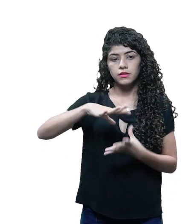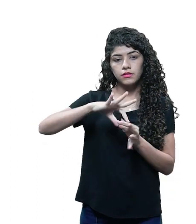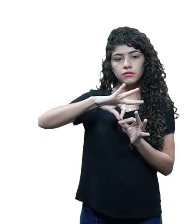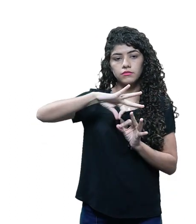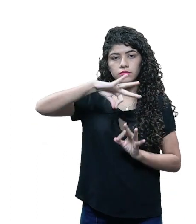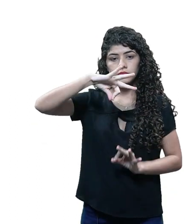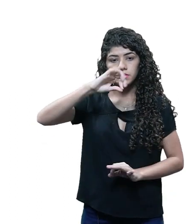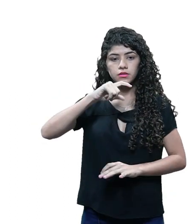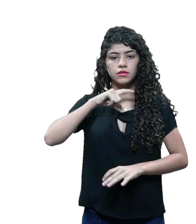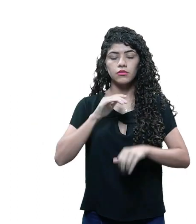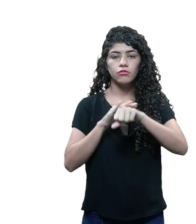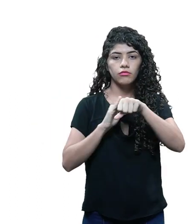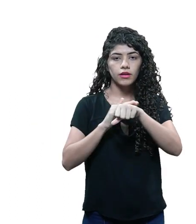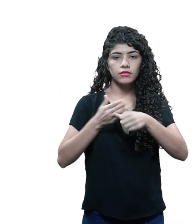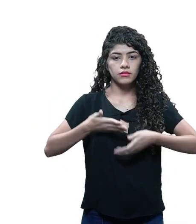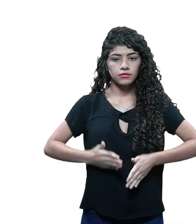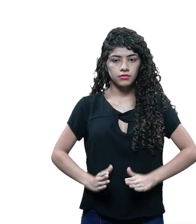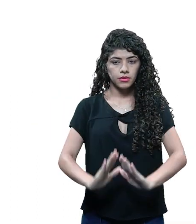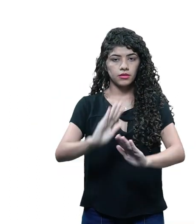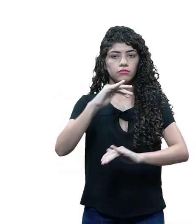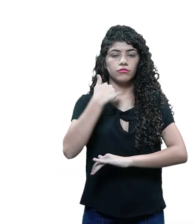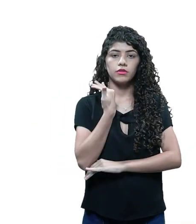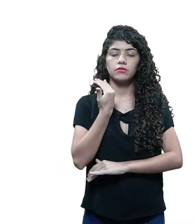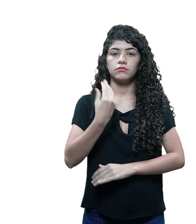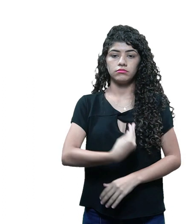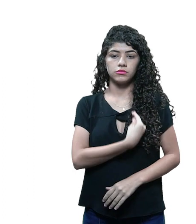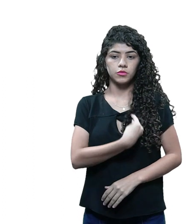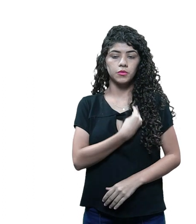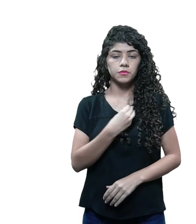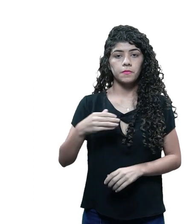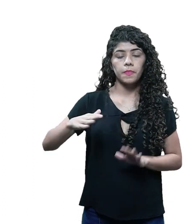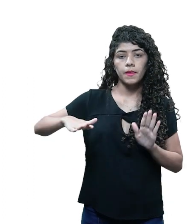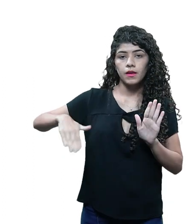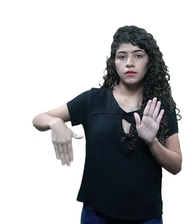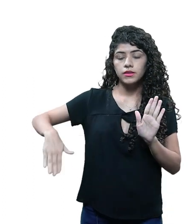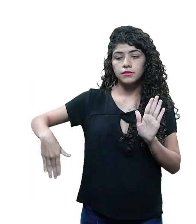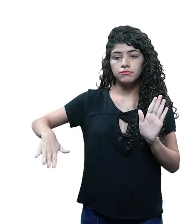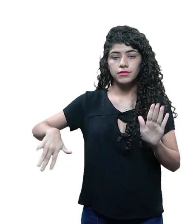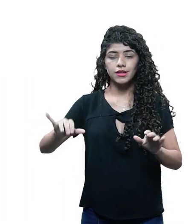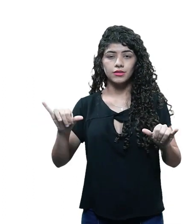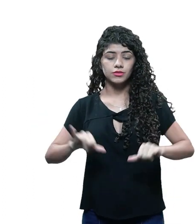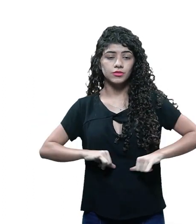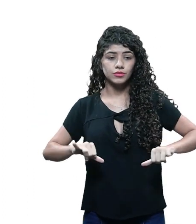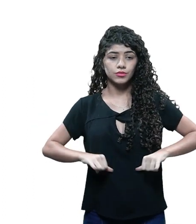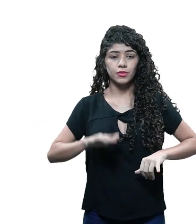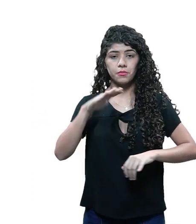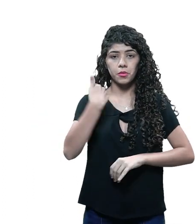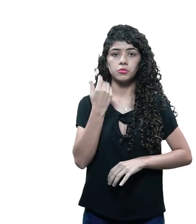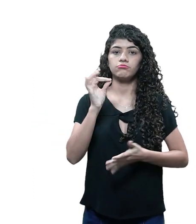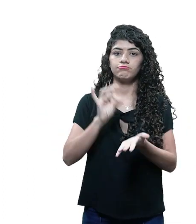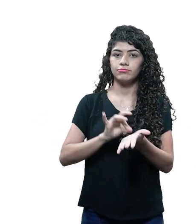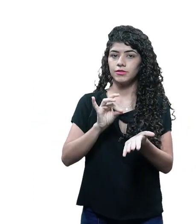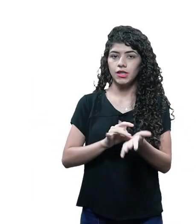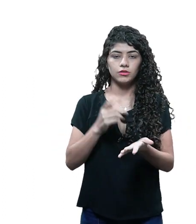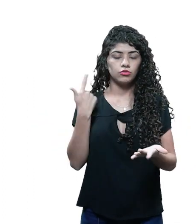nascimento, vida e morte. Na praia, uma mulher sofre. Do ponto de vista metafísico, a morte é um